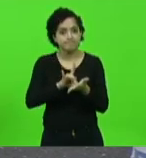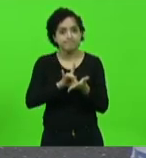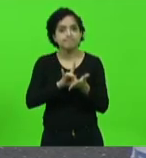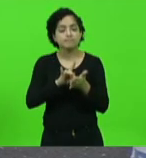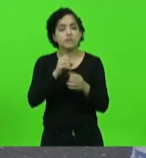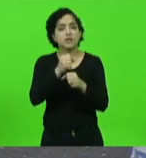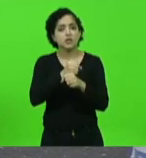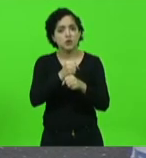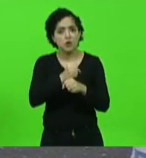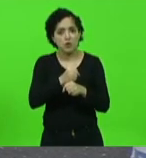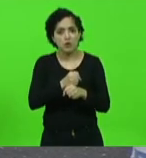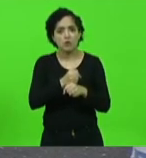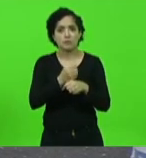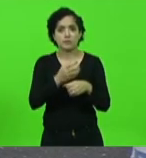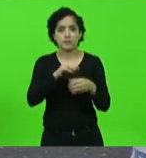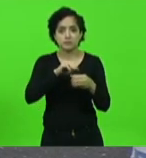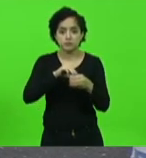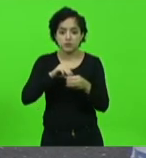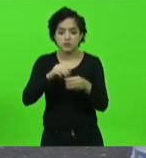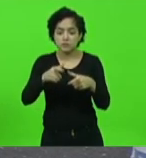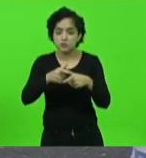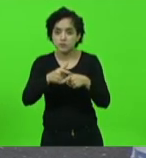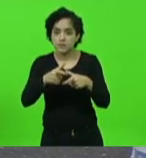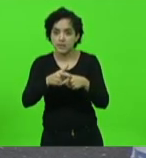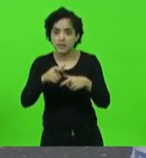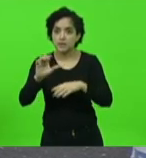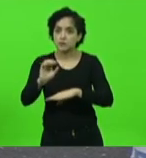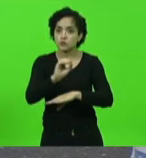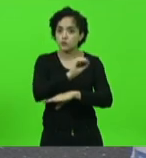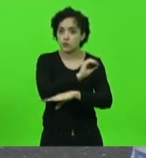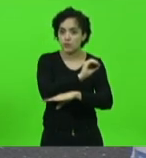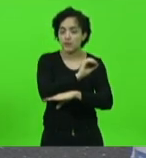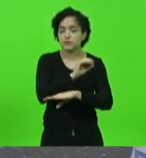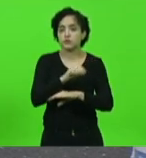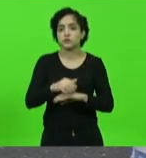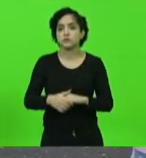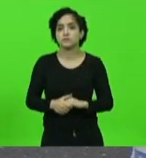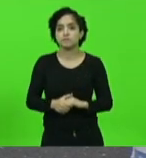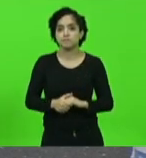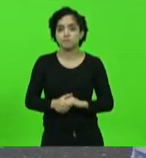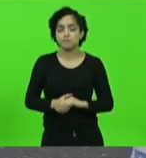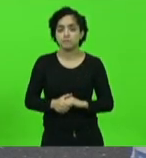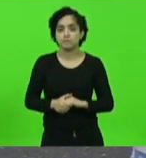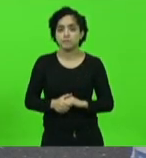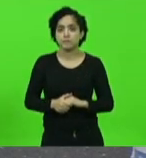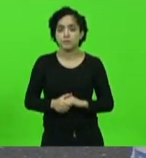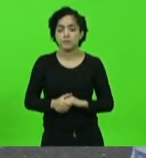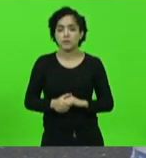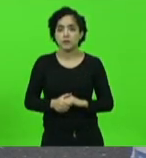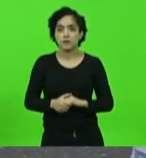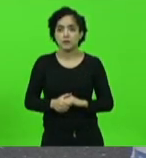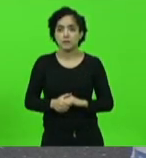para os pequenos municípios do oeste do nosso estado seguindo uma delas por